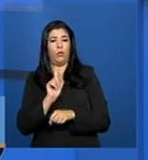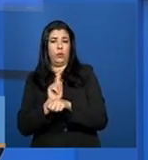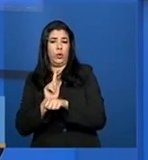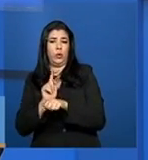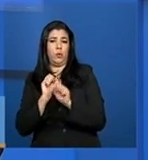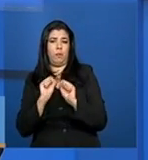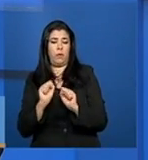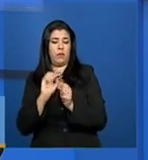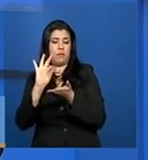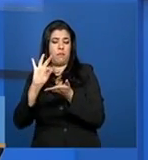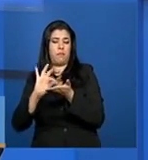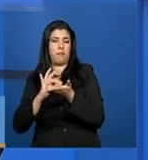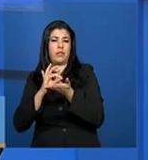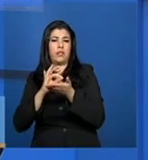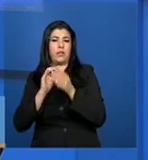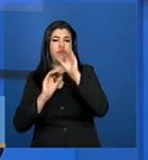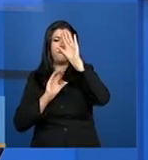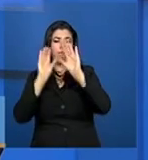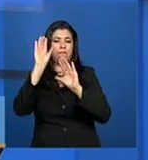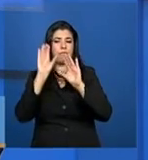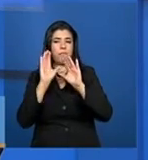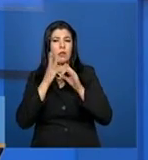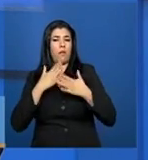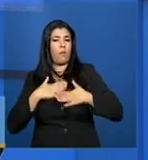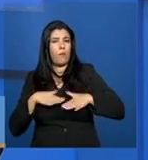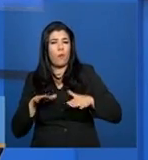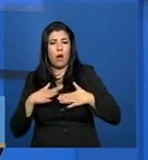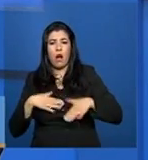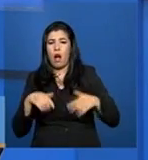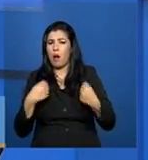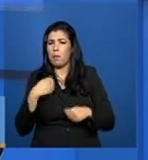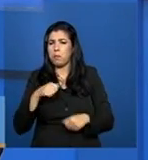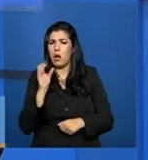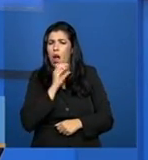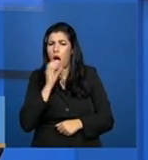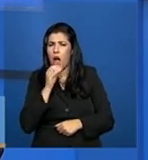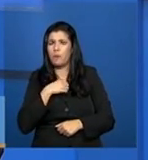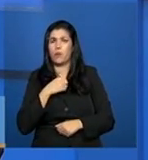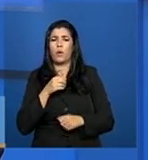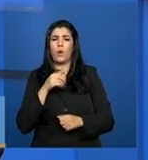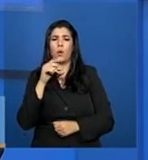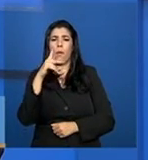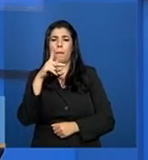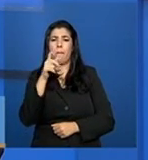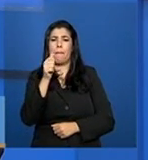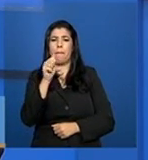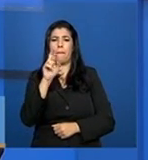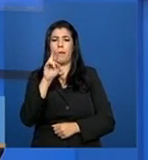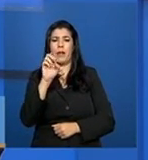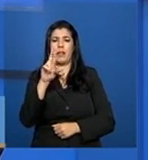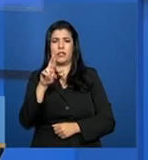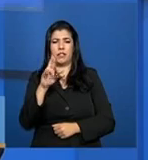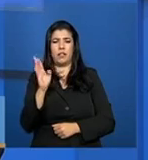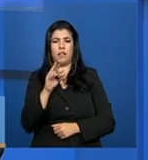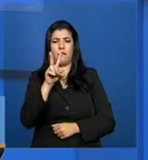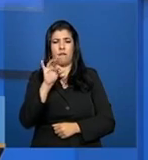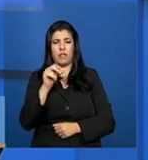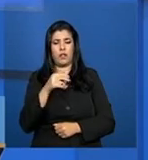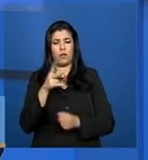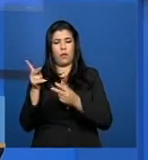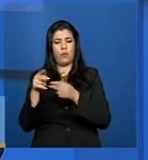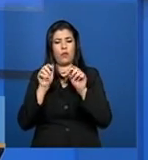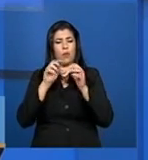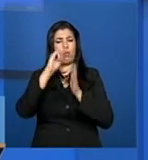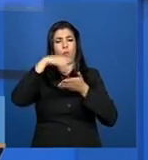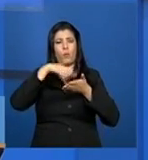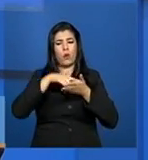separar também, devagar, sem muita pressa, o parecer de visita. Então, ele pode começar a preencher o parecer de visita e voltar a outro momento, às